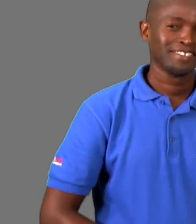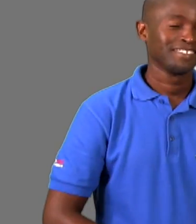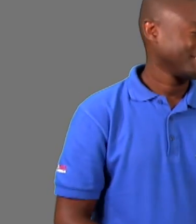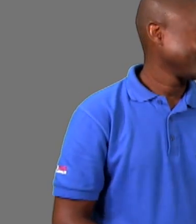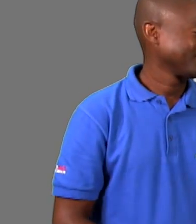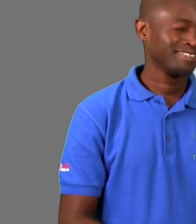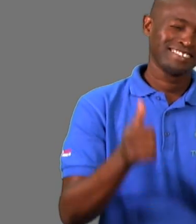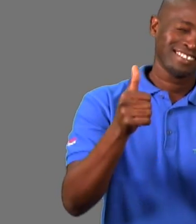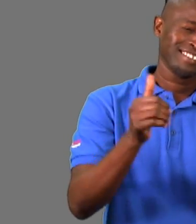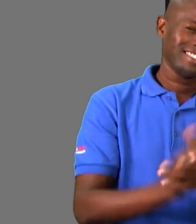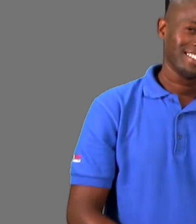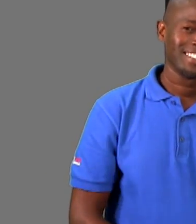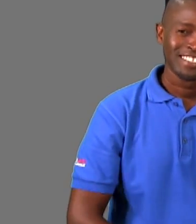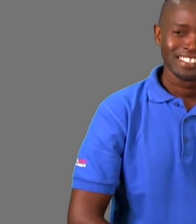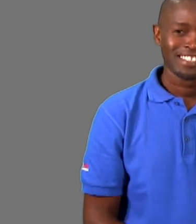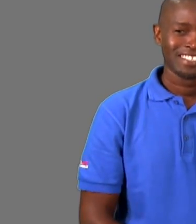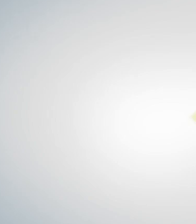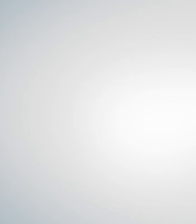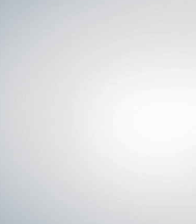Até lá, fique bem.